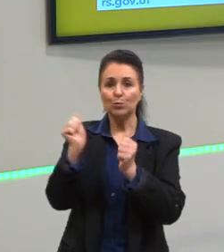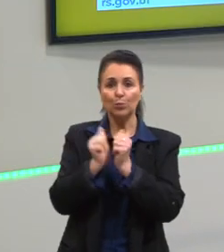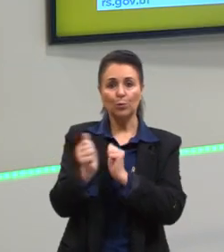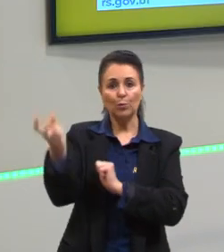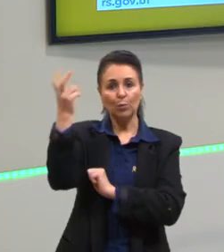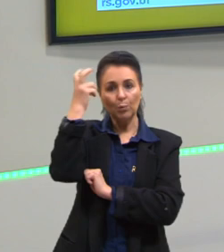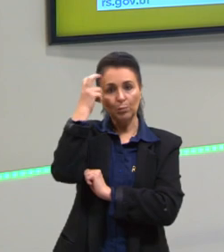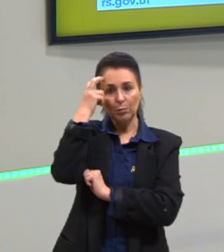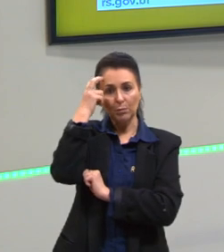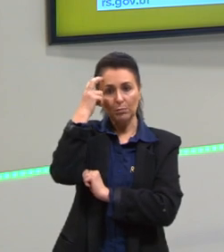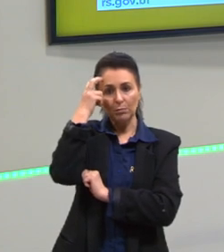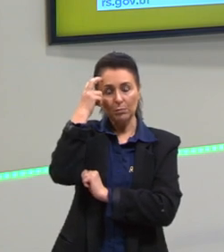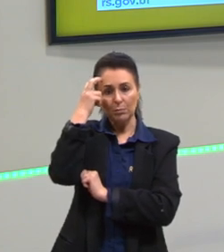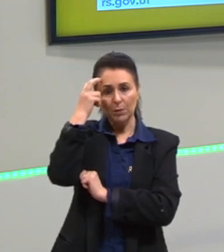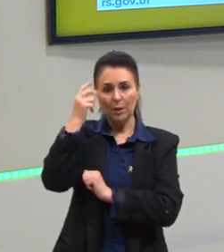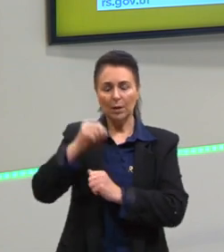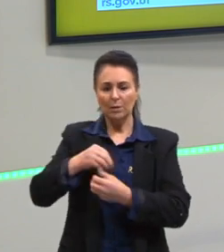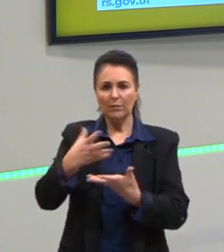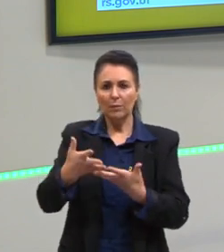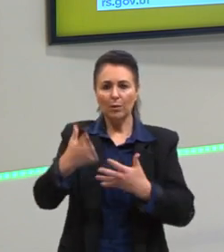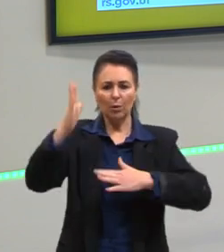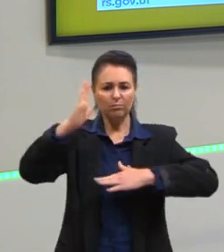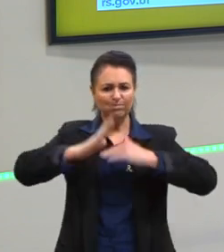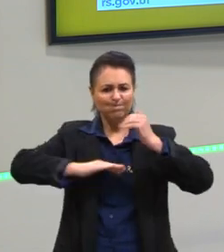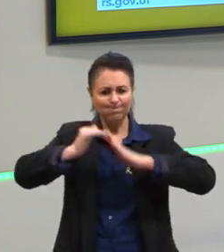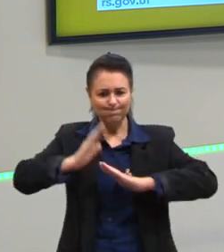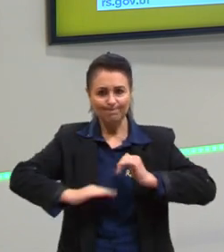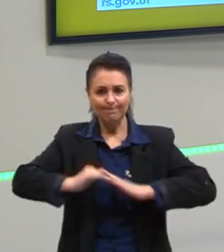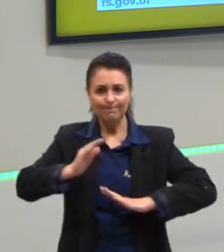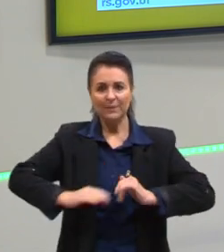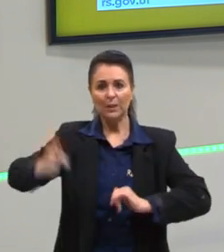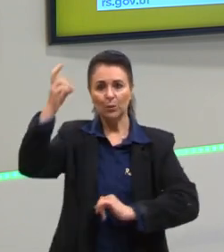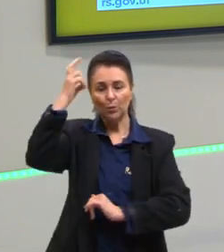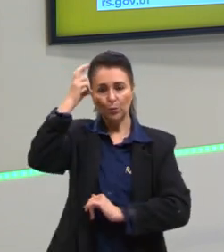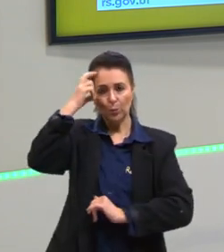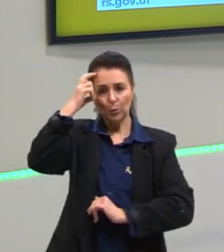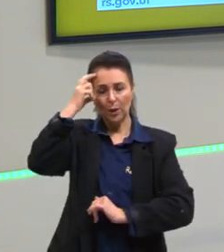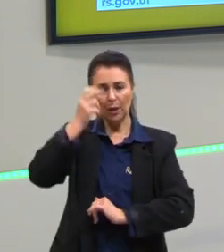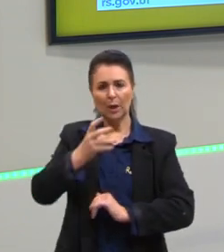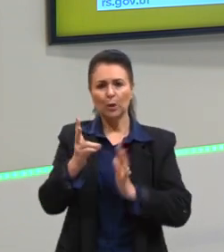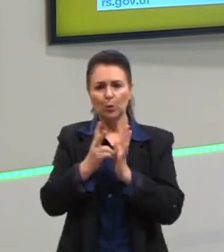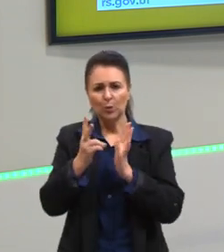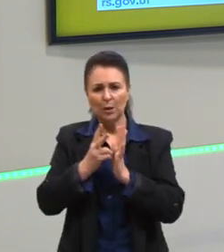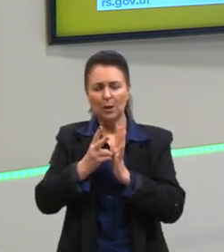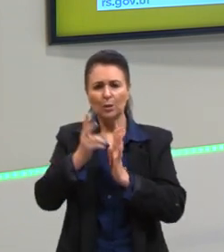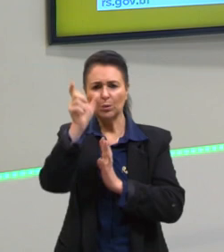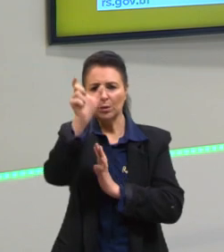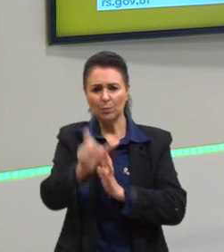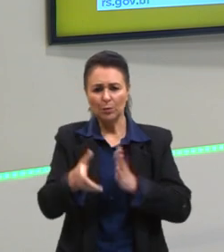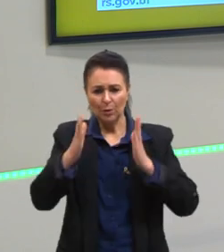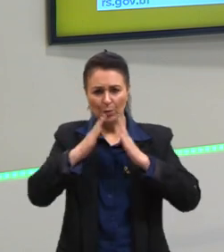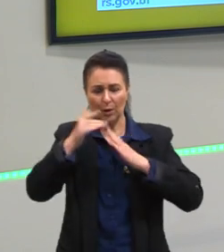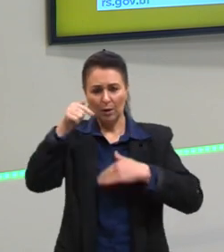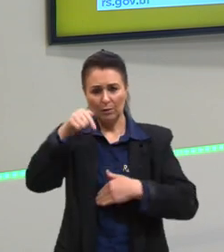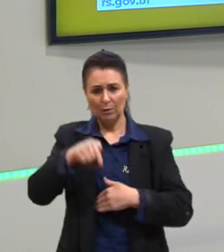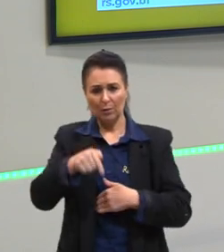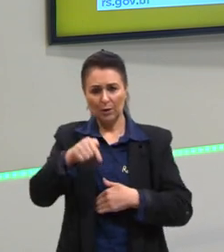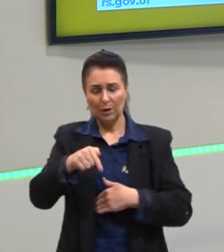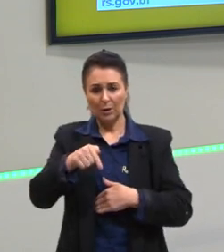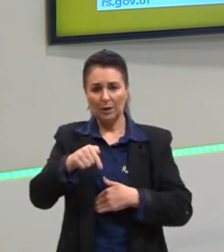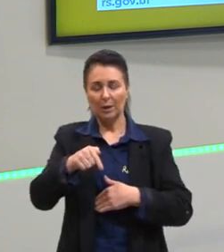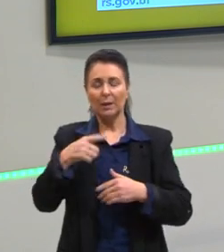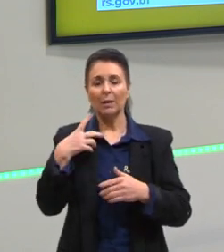Trazer, entre aspas, eles vieram aqui destruir a cultura dos nativos. Então, essa antropologia evolucionista